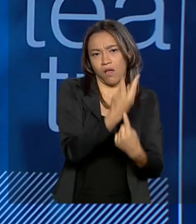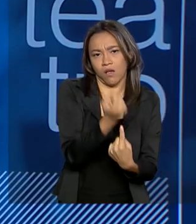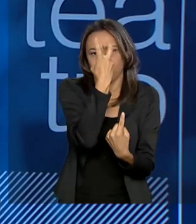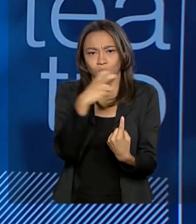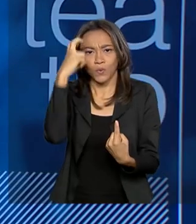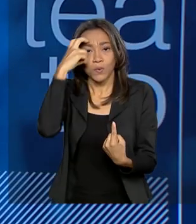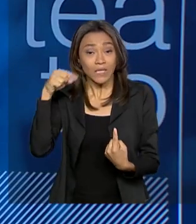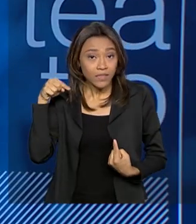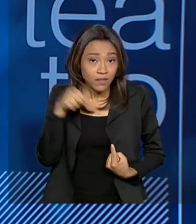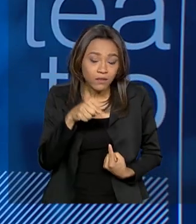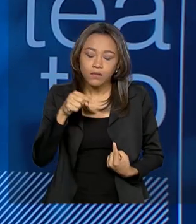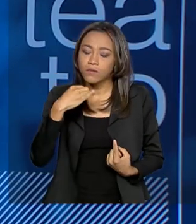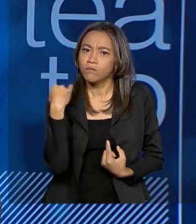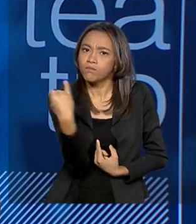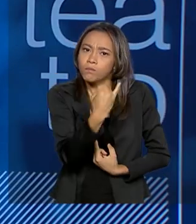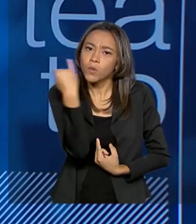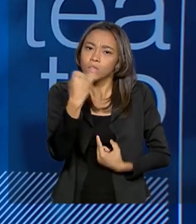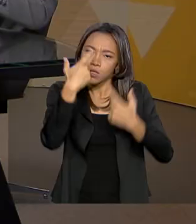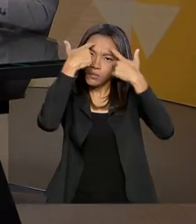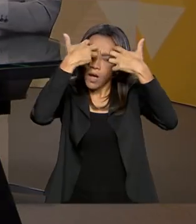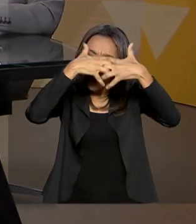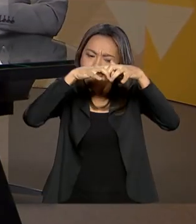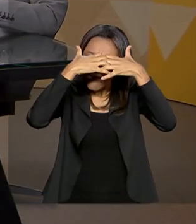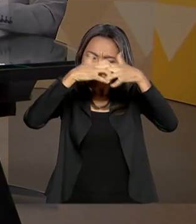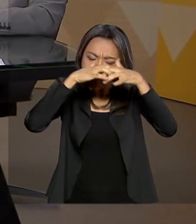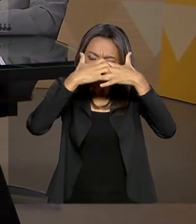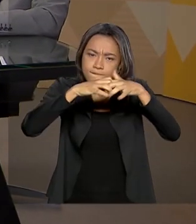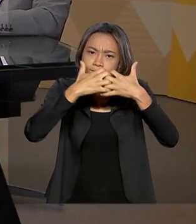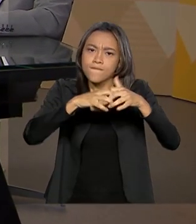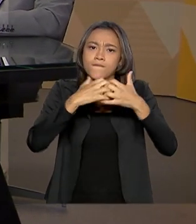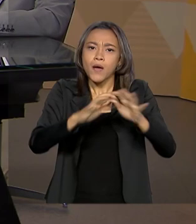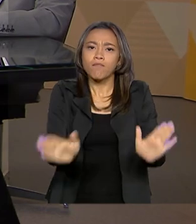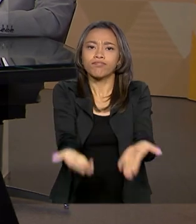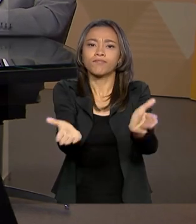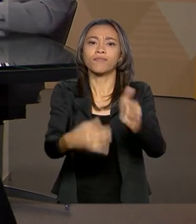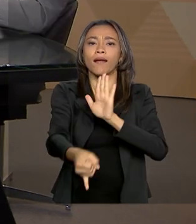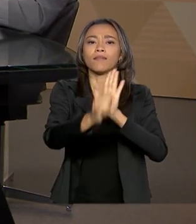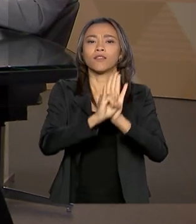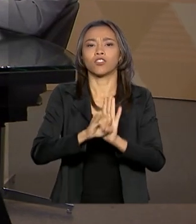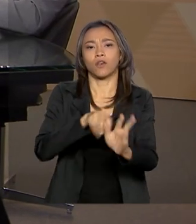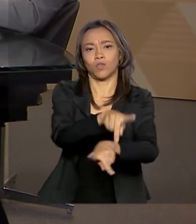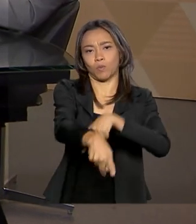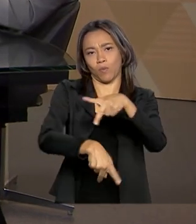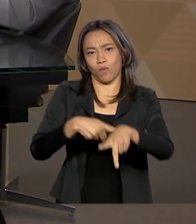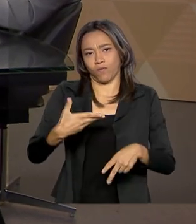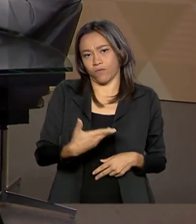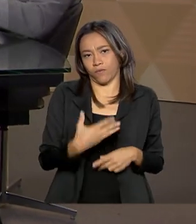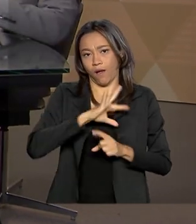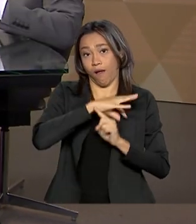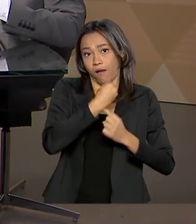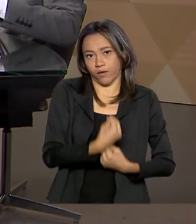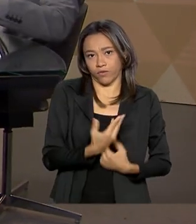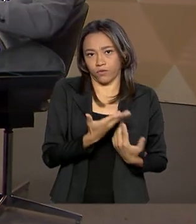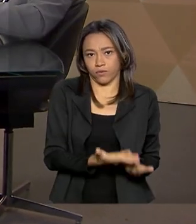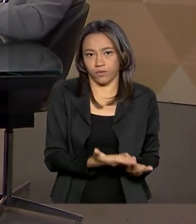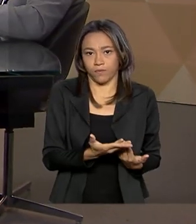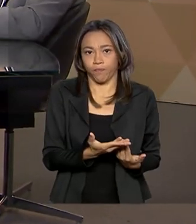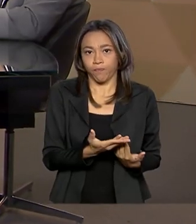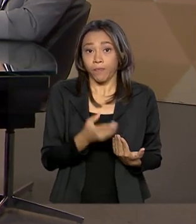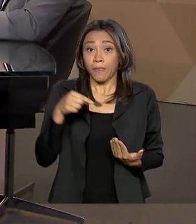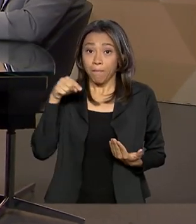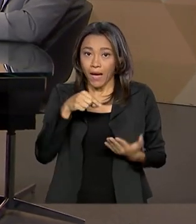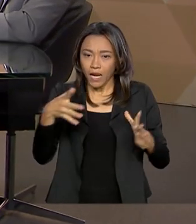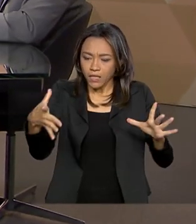cruciais na formação da identidade daquele povo, para amalgamar